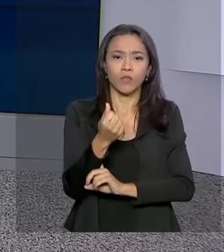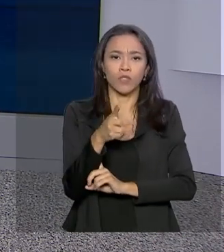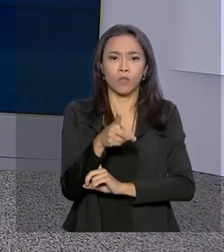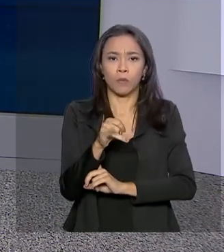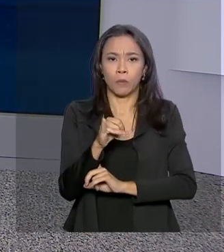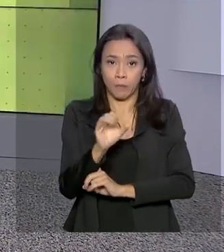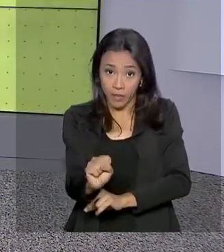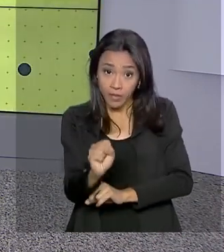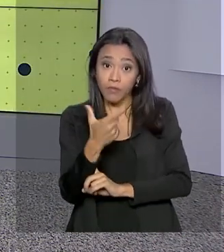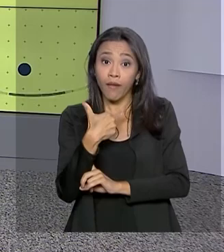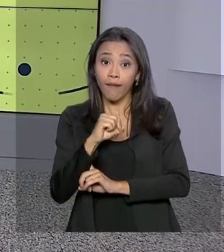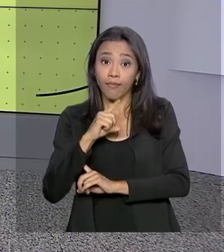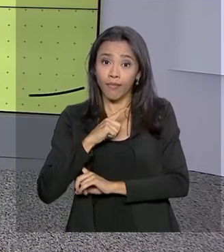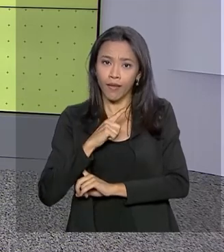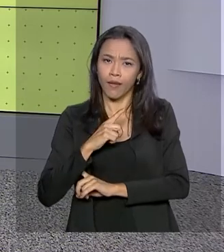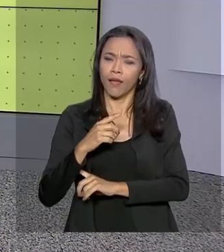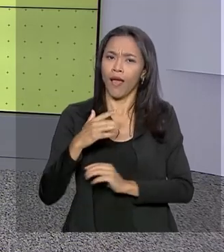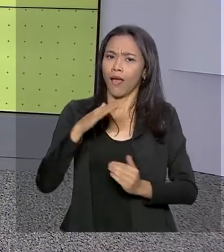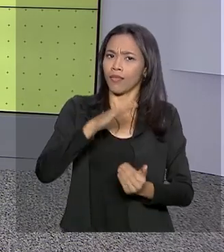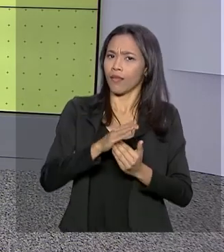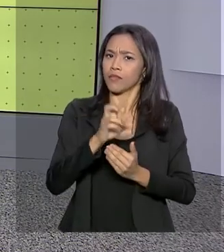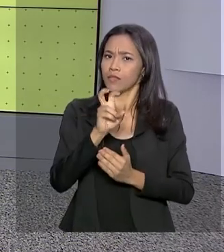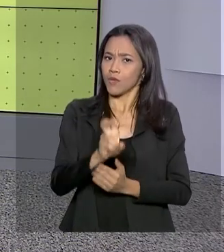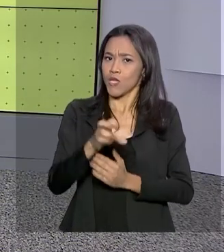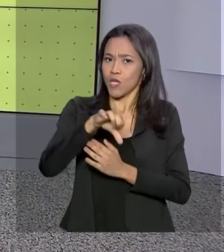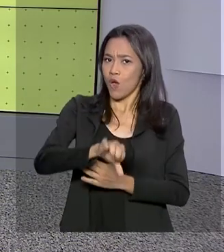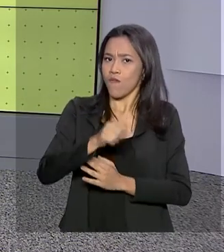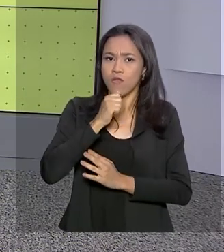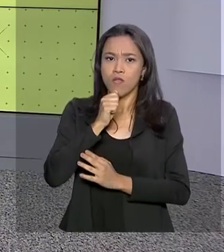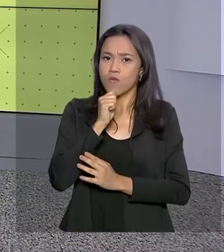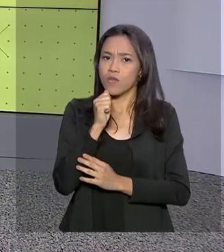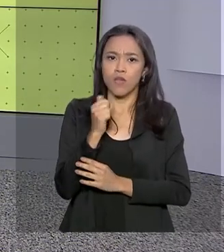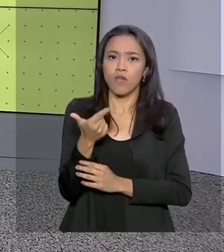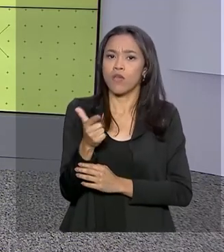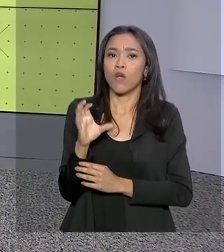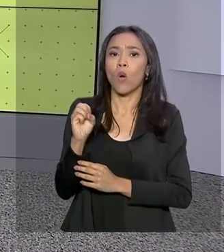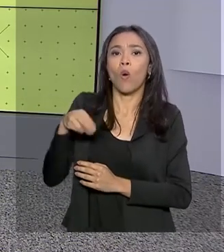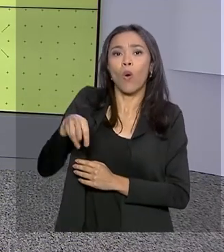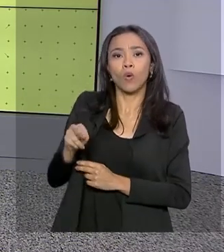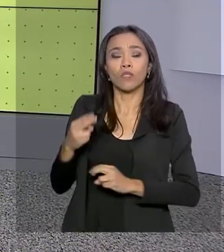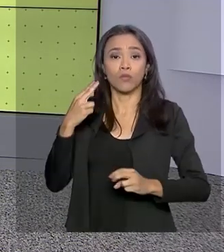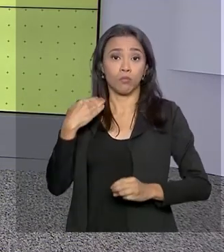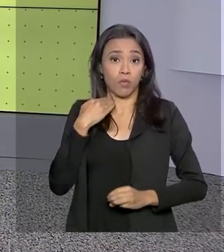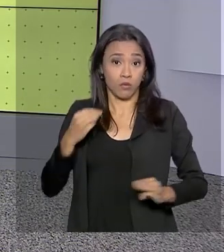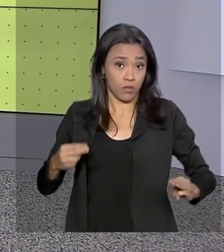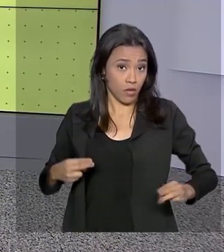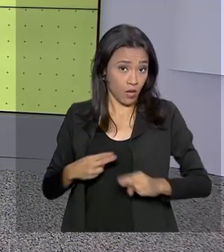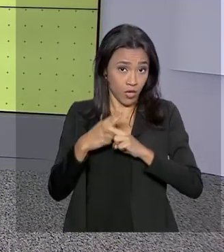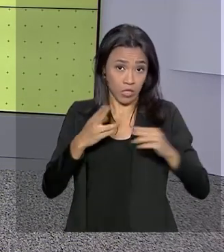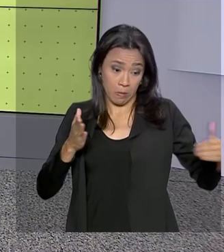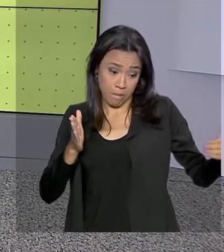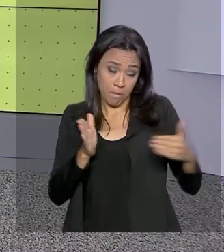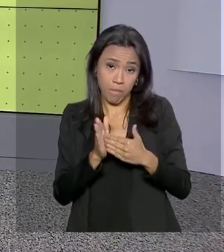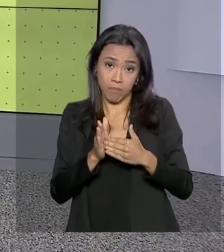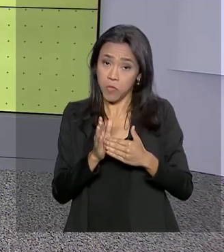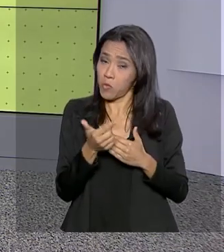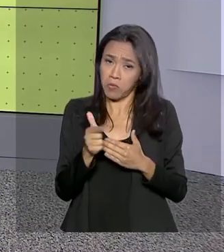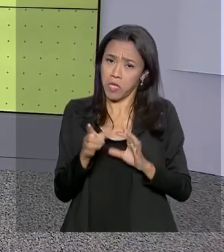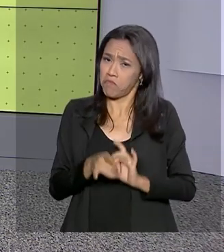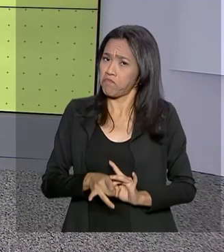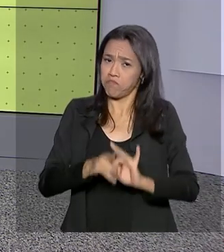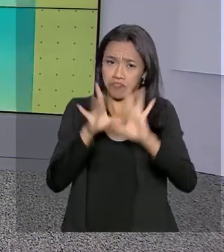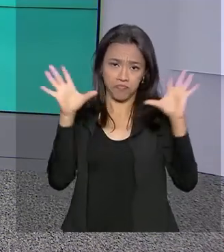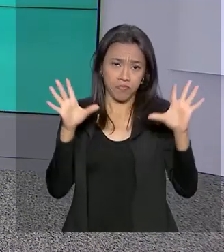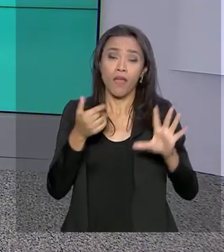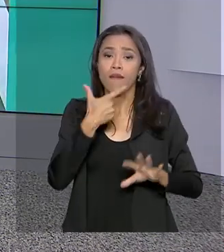PIS para quem tem até 59 anos e não possui conta na Caixa Econômica Federal. Não há prazo limite para sacar o dinheiro. Quem